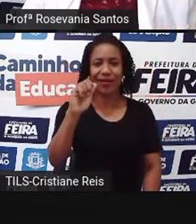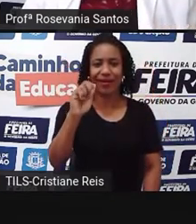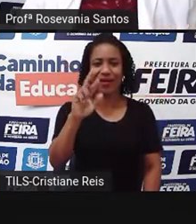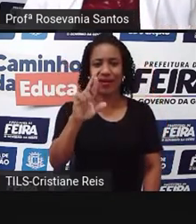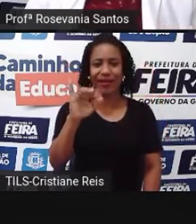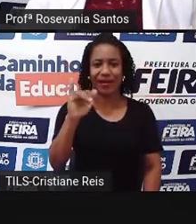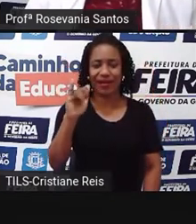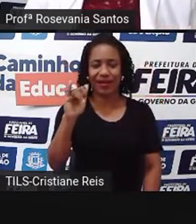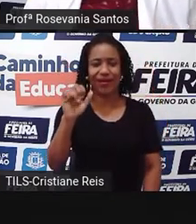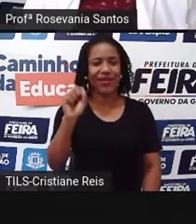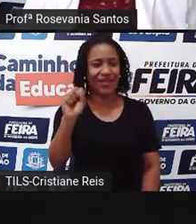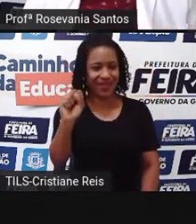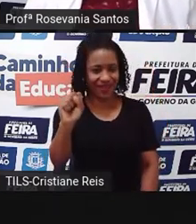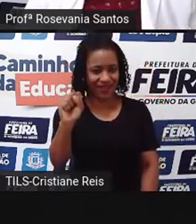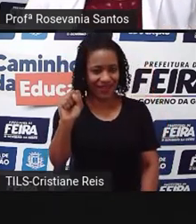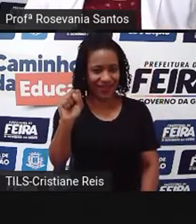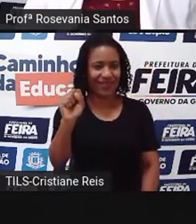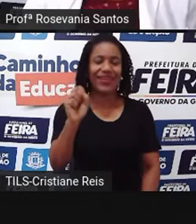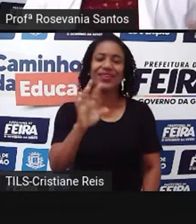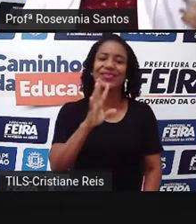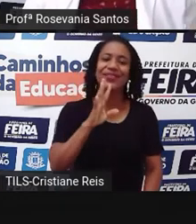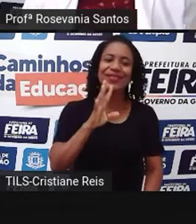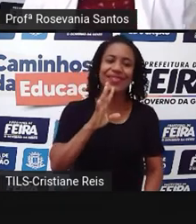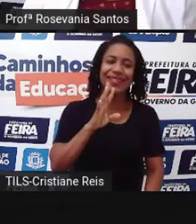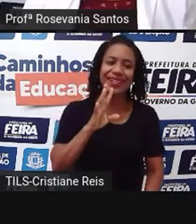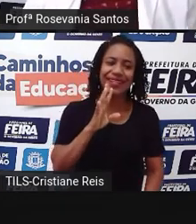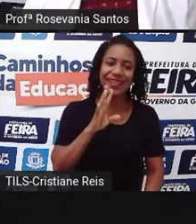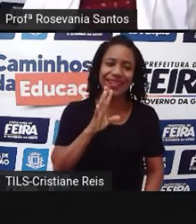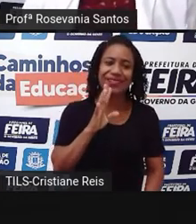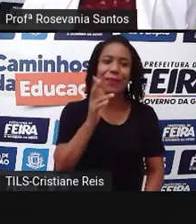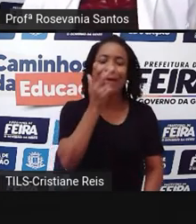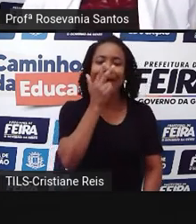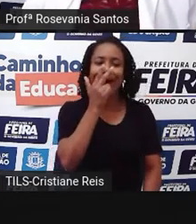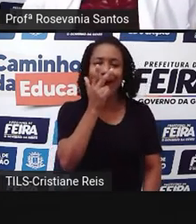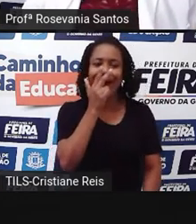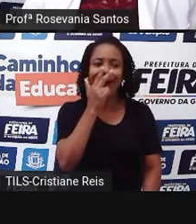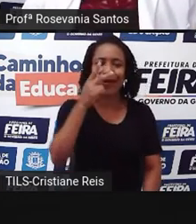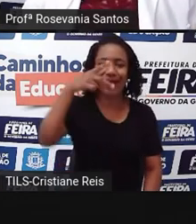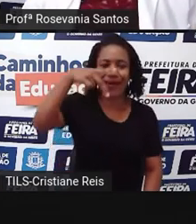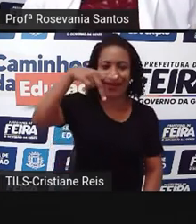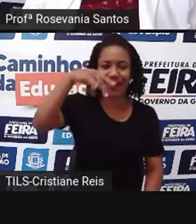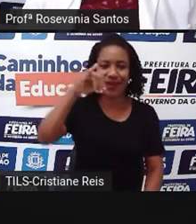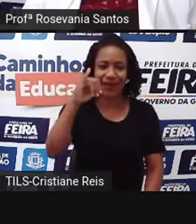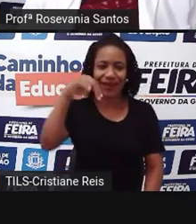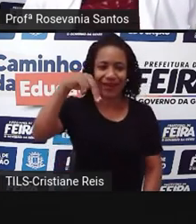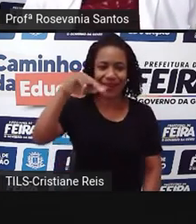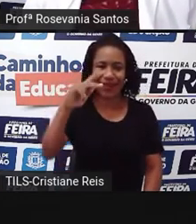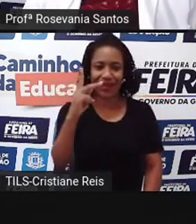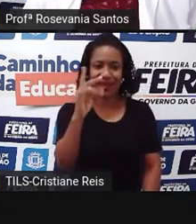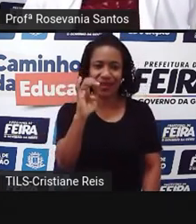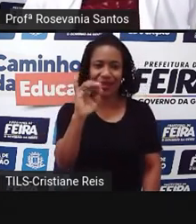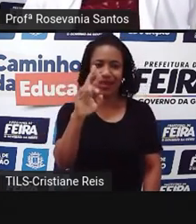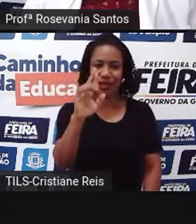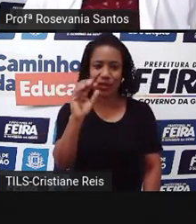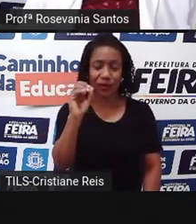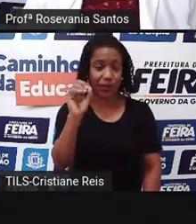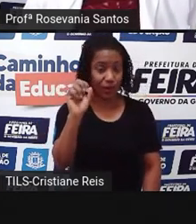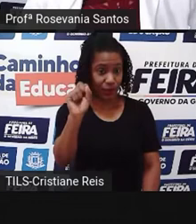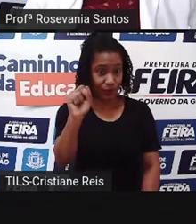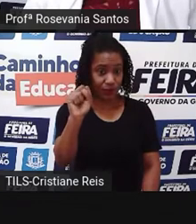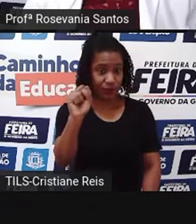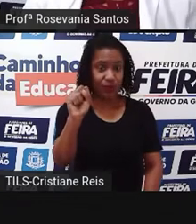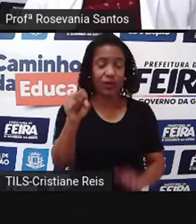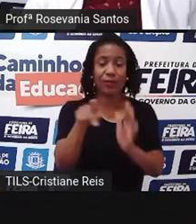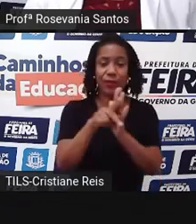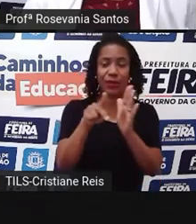conhece muito elas, né, como os pinheirinhos. A diz, ah, um pinheirinho de Natal, mas o nome, né, Araucárias, ele vem referente